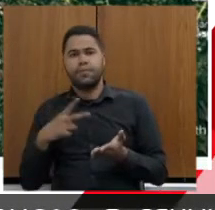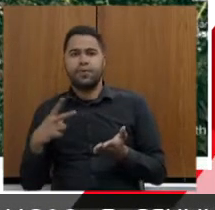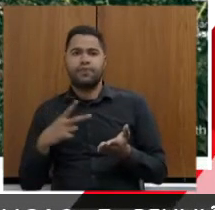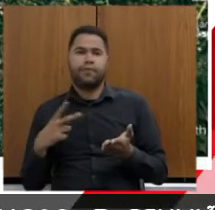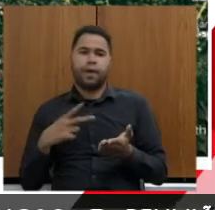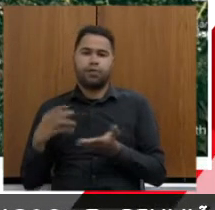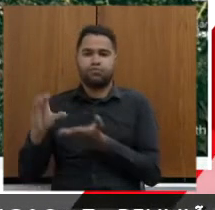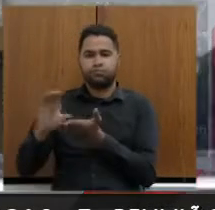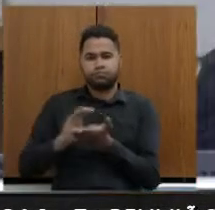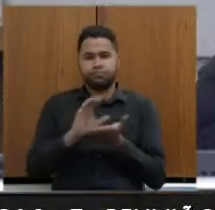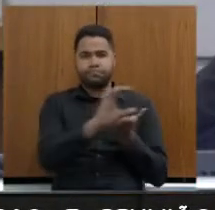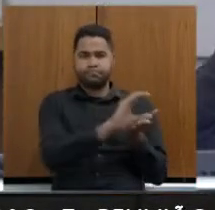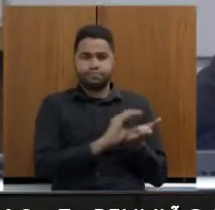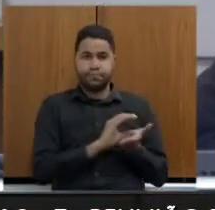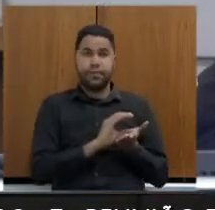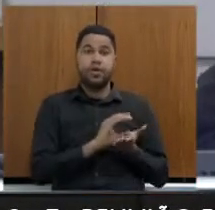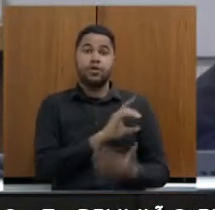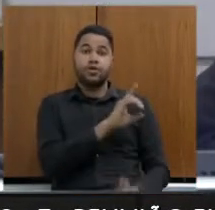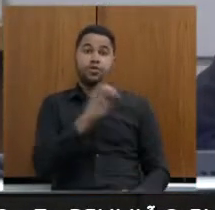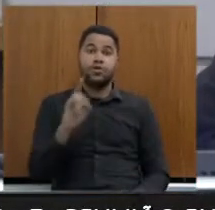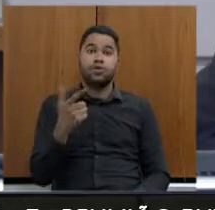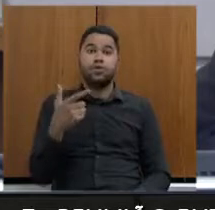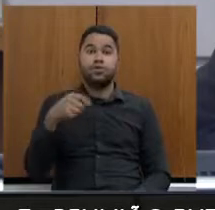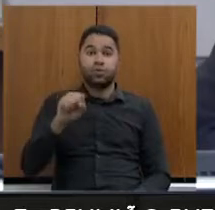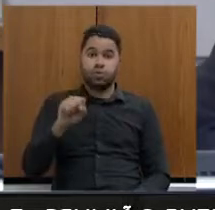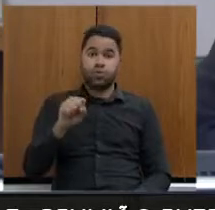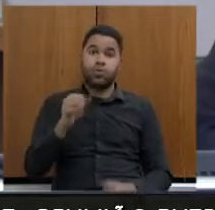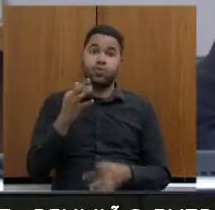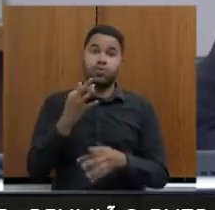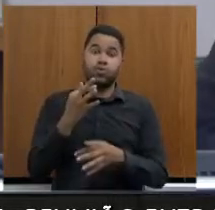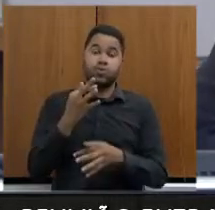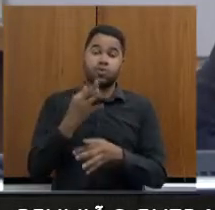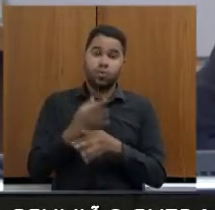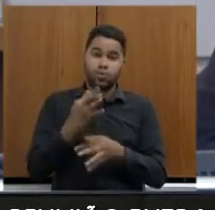28 de julho, se Deus quiser, nós estamos realizando esse leilão.